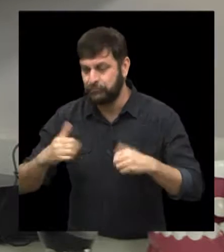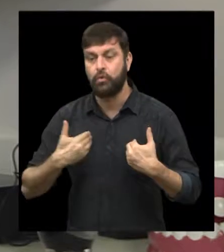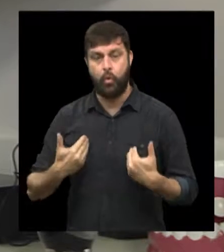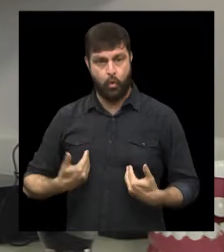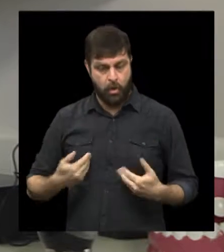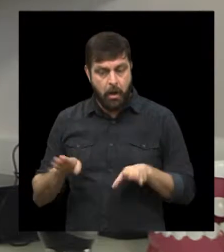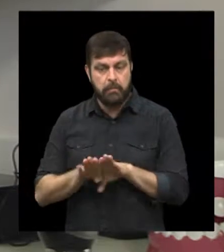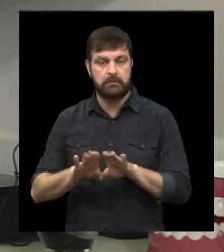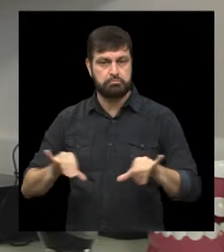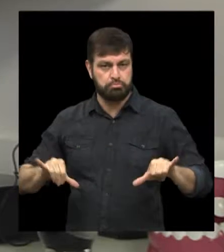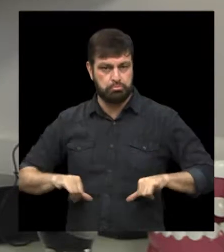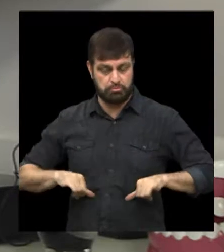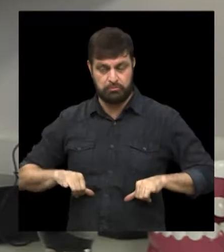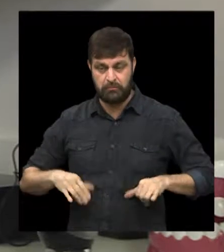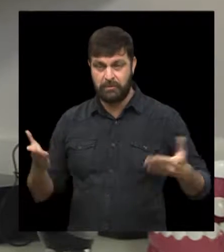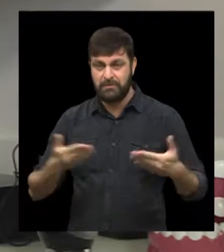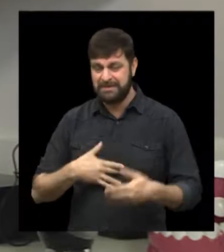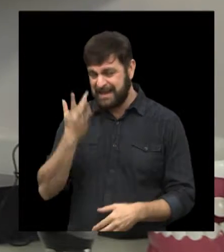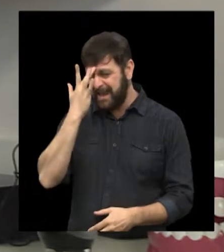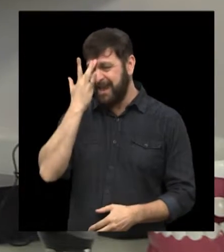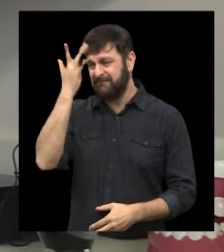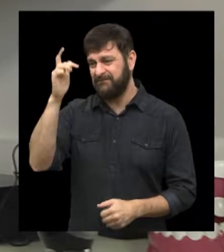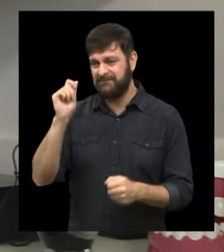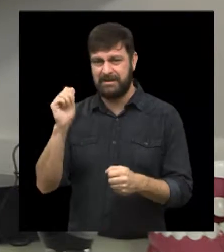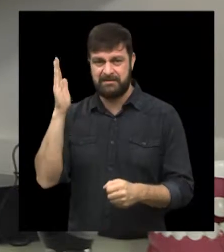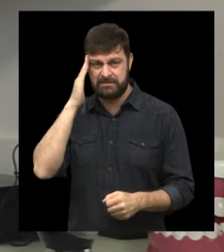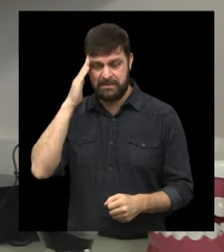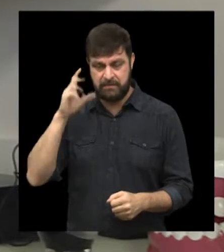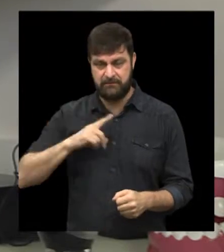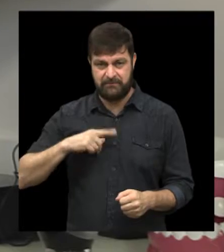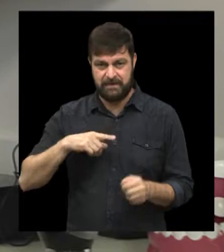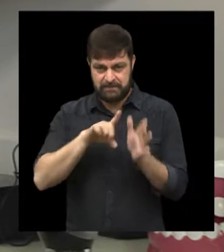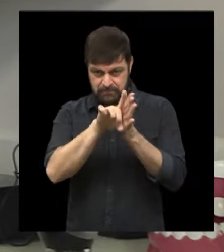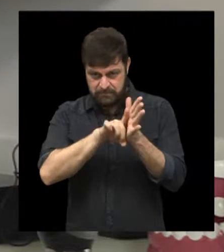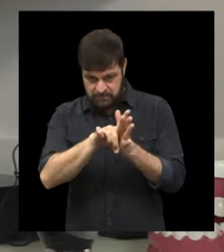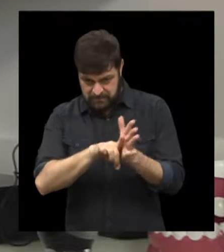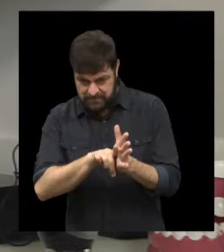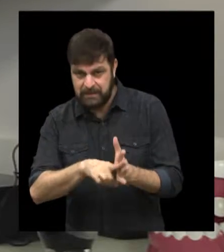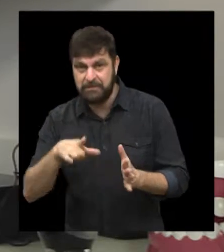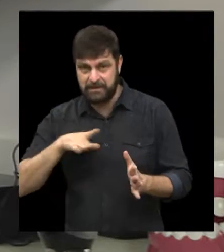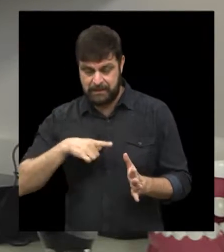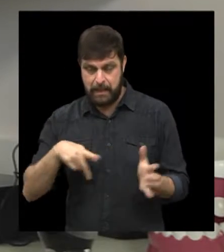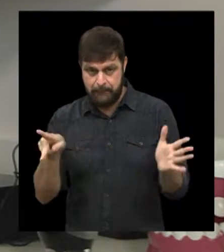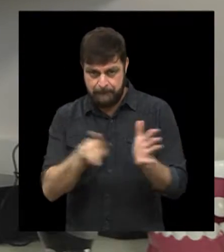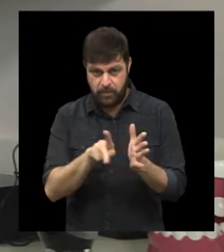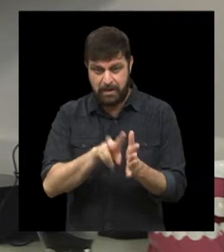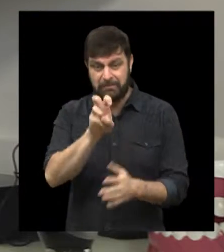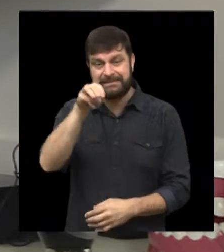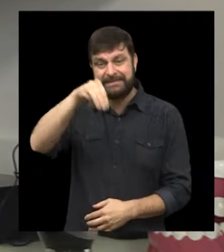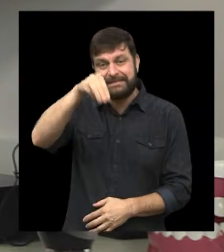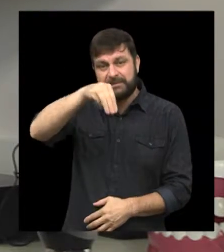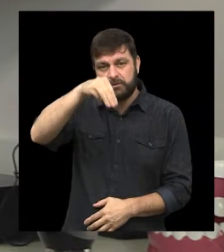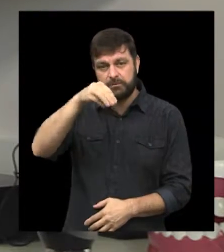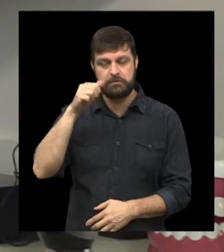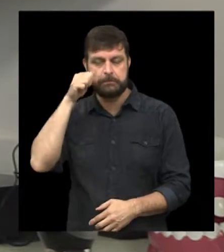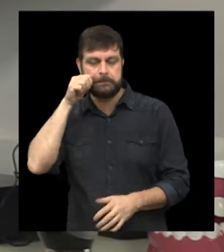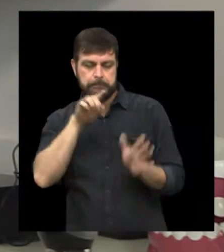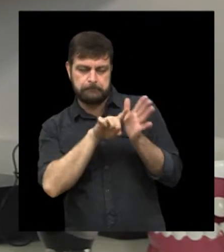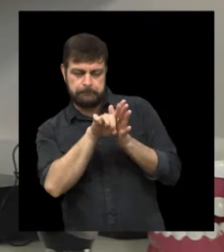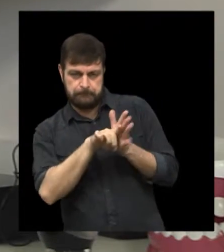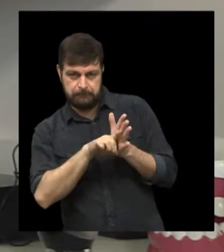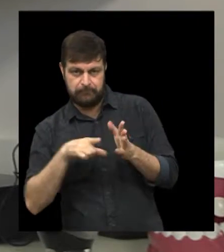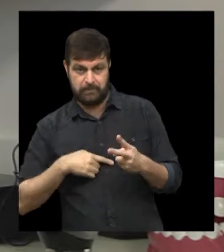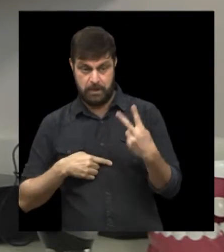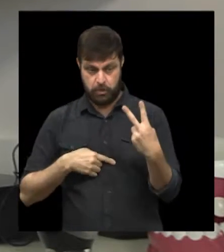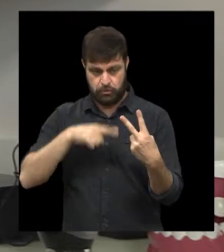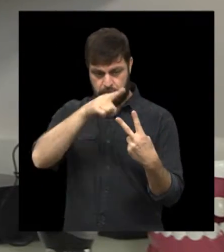Então, hoje em dia, é muito fácil você diagnosticar se a pessoa tem boca seca, é só fazer um exame chamado cialometria, que demora cinco minutos. Temos